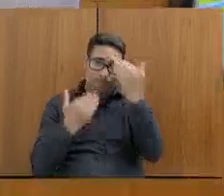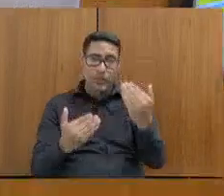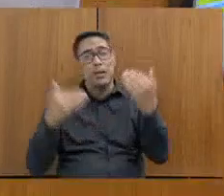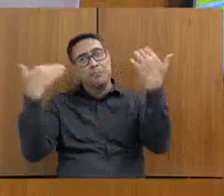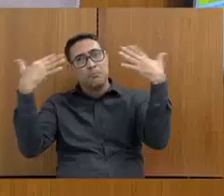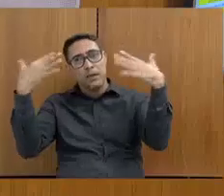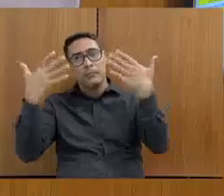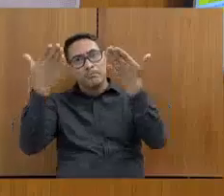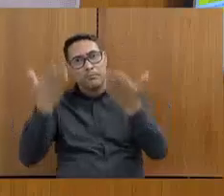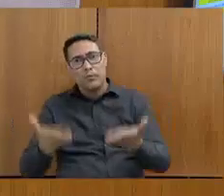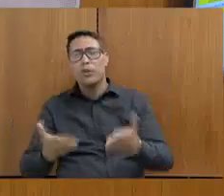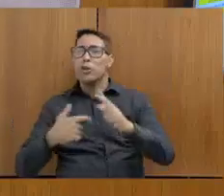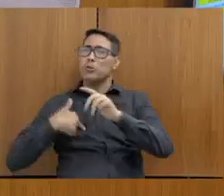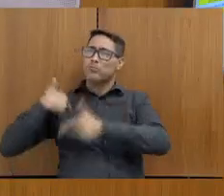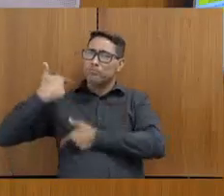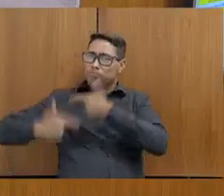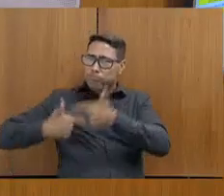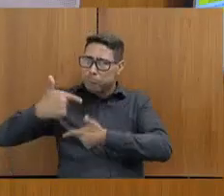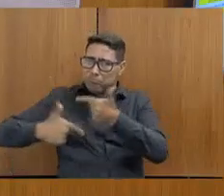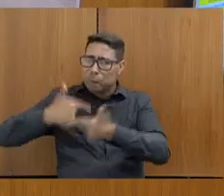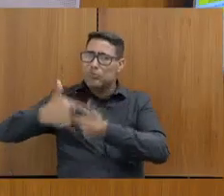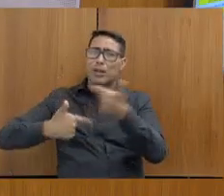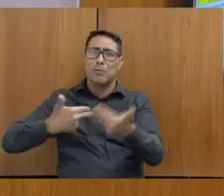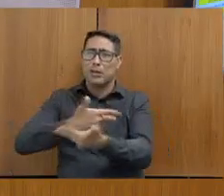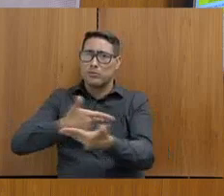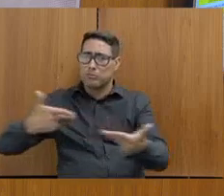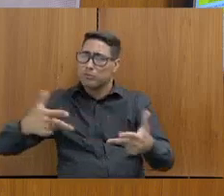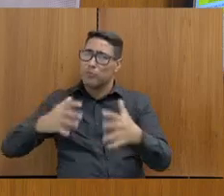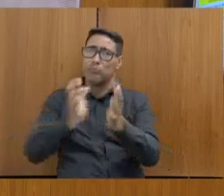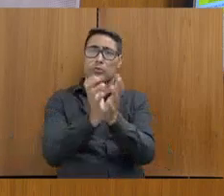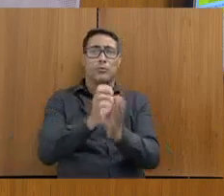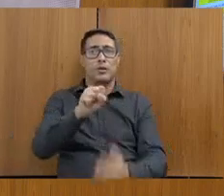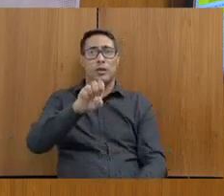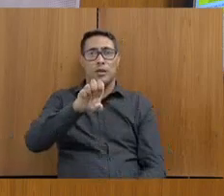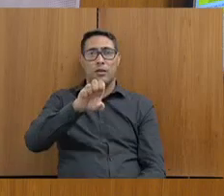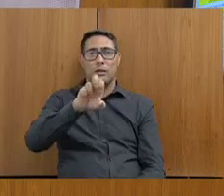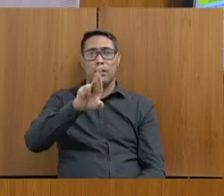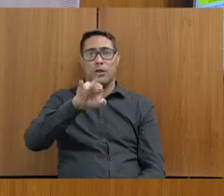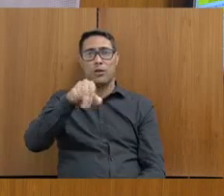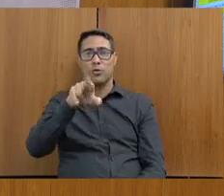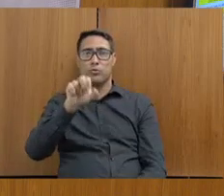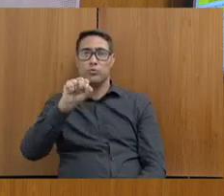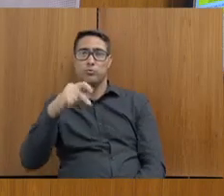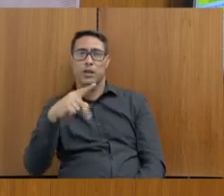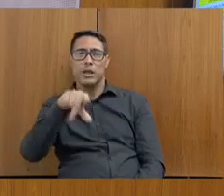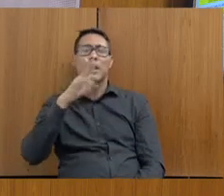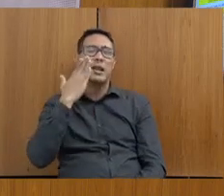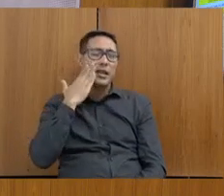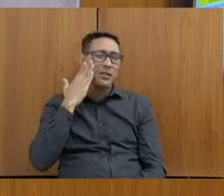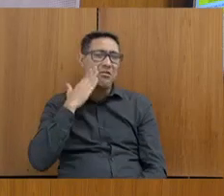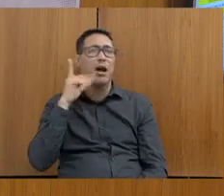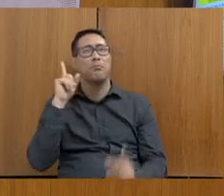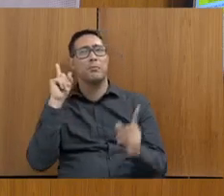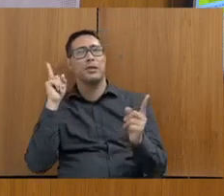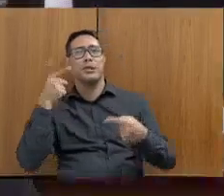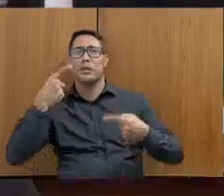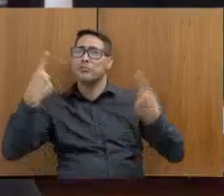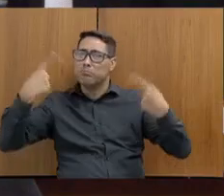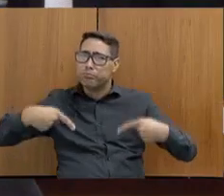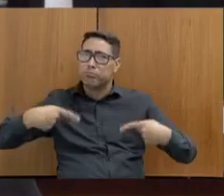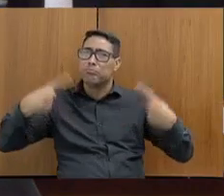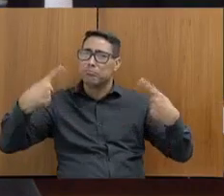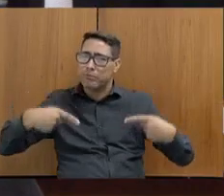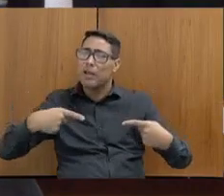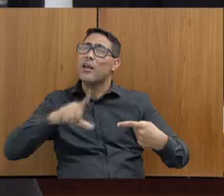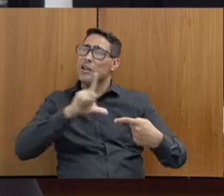senhor por todo o trabalho que o tem feito frente a ser justos, que nós sabemos muito bem dos desafios que são impostos para